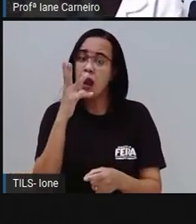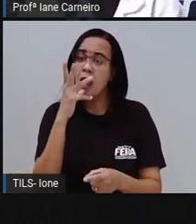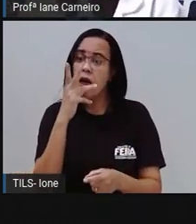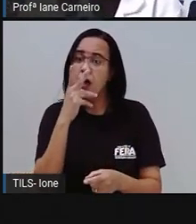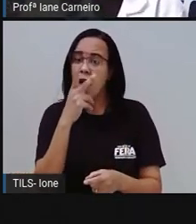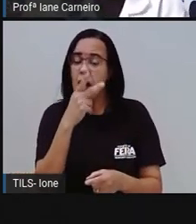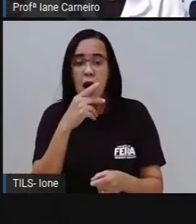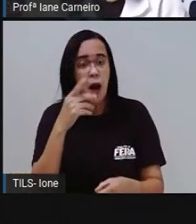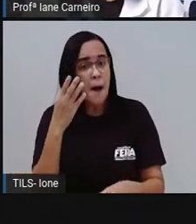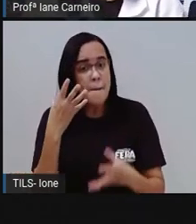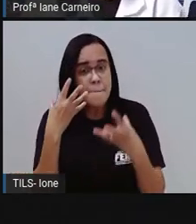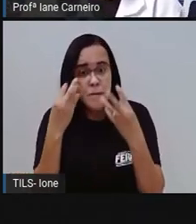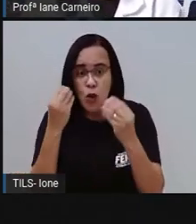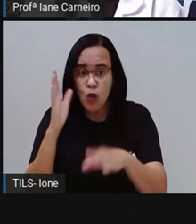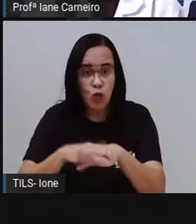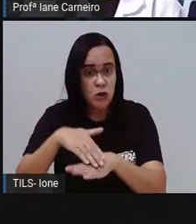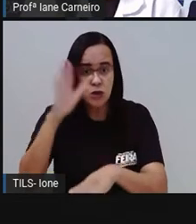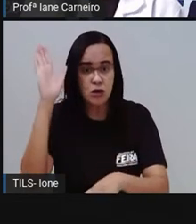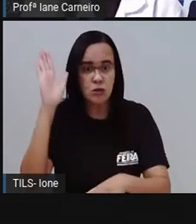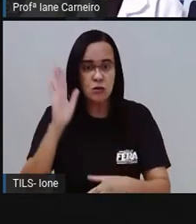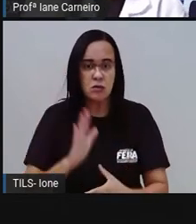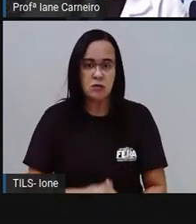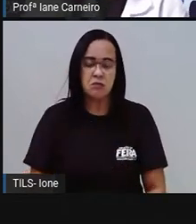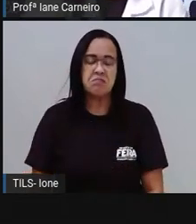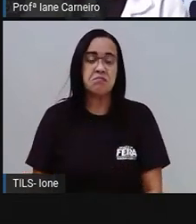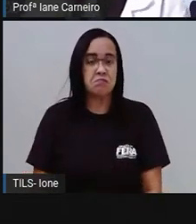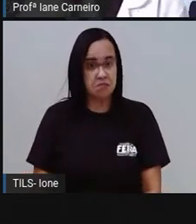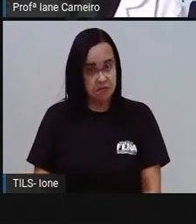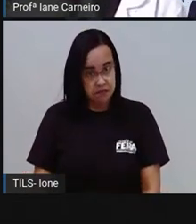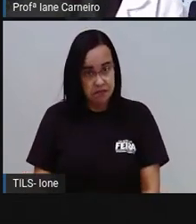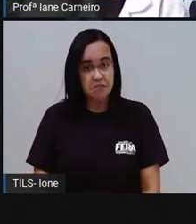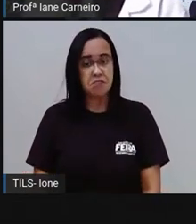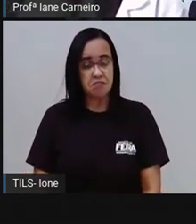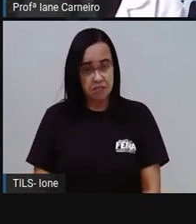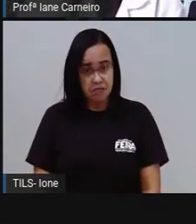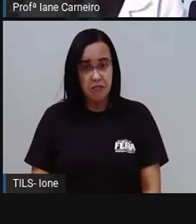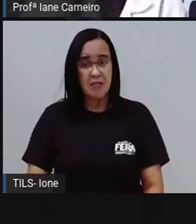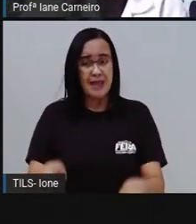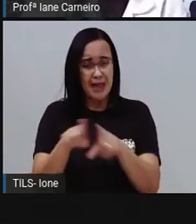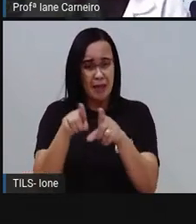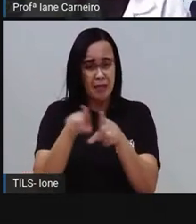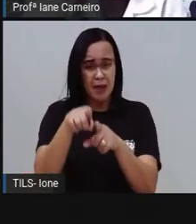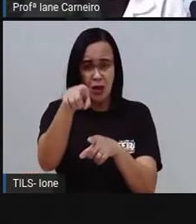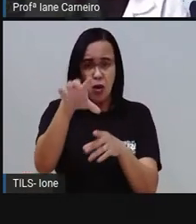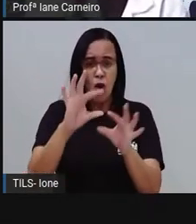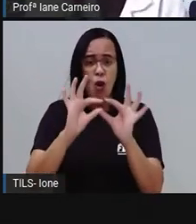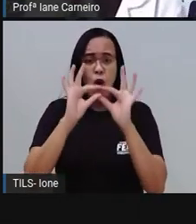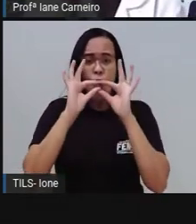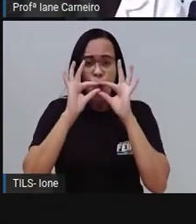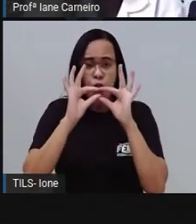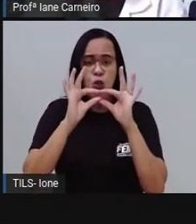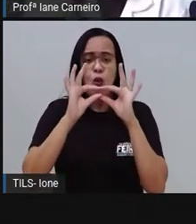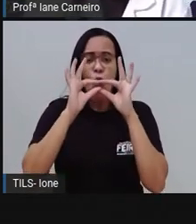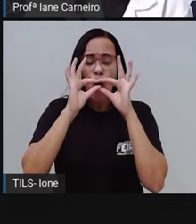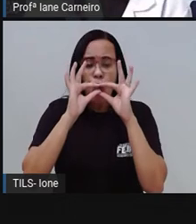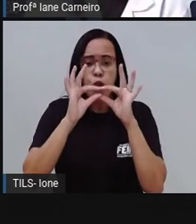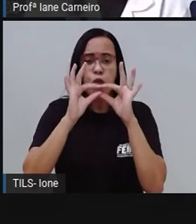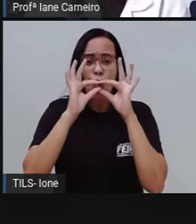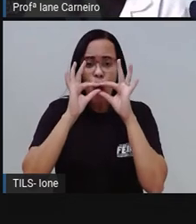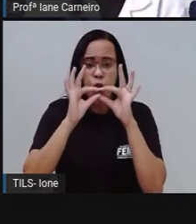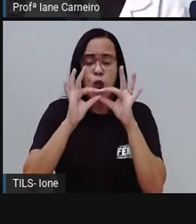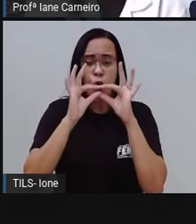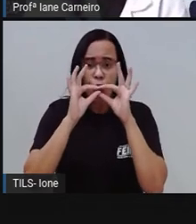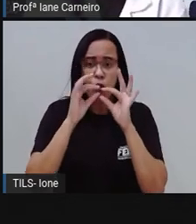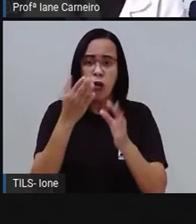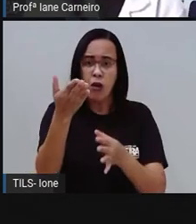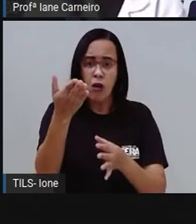em dia, né? E esse aqui, ó, essa bolinha de festa, ó, Pró, é tão bonitinha a bolinha de festa. É bonitinha, mas olha